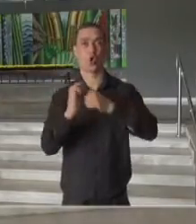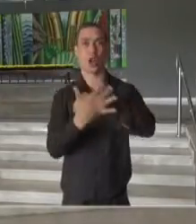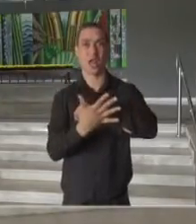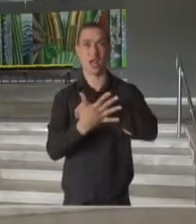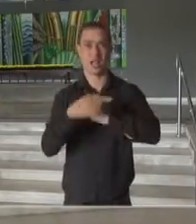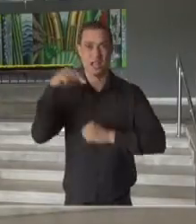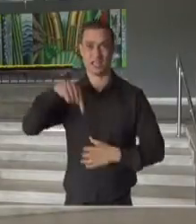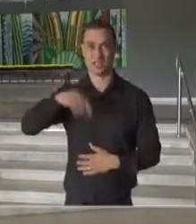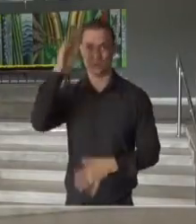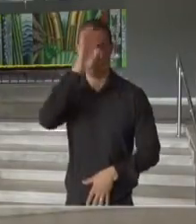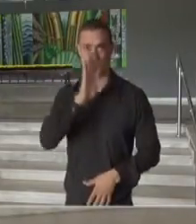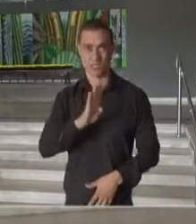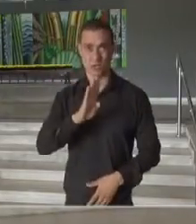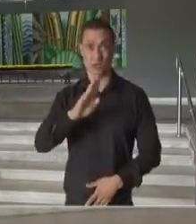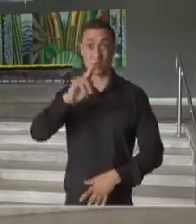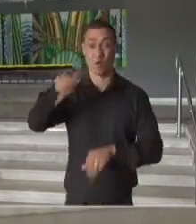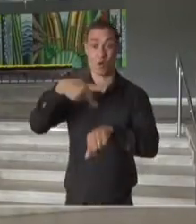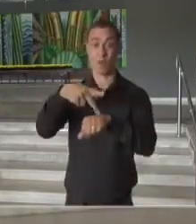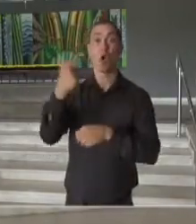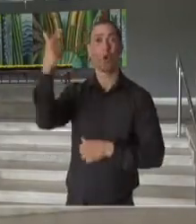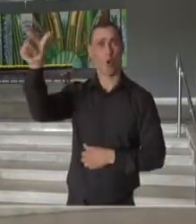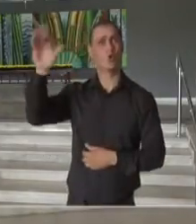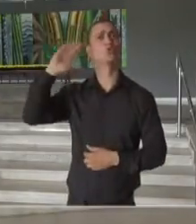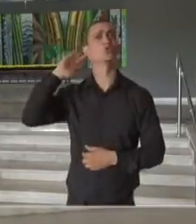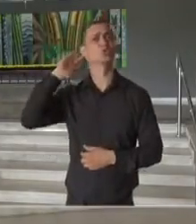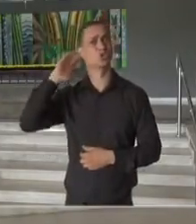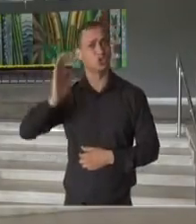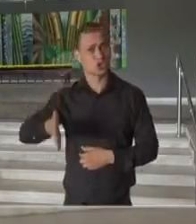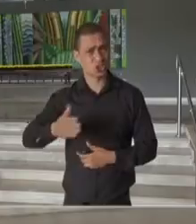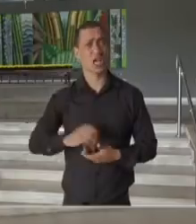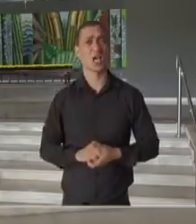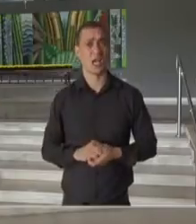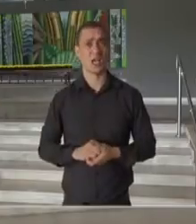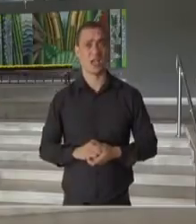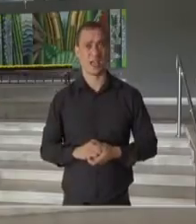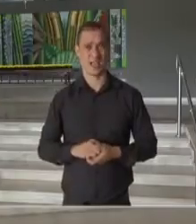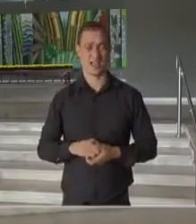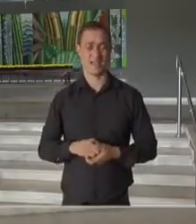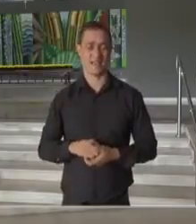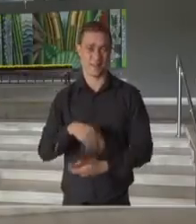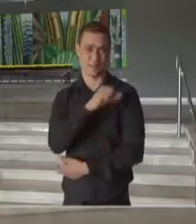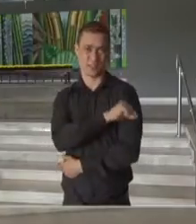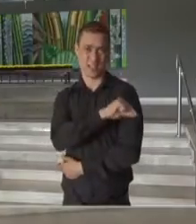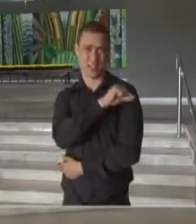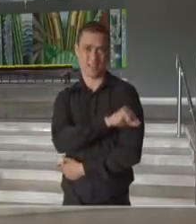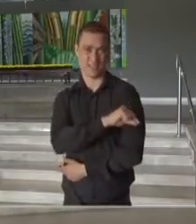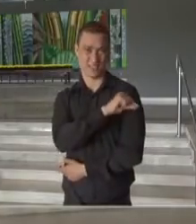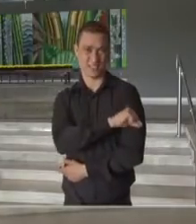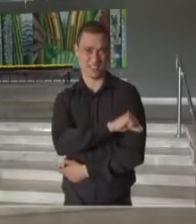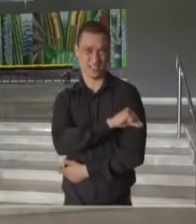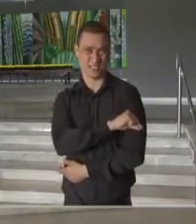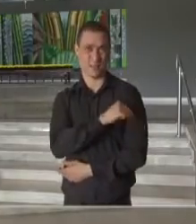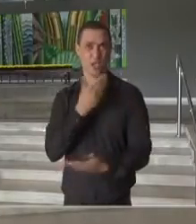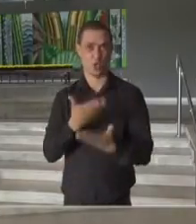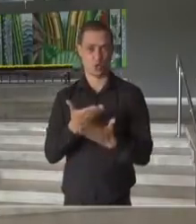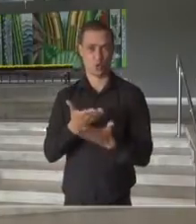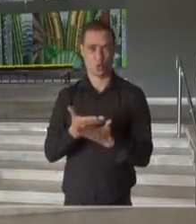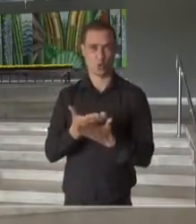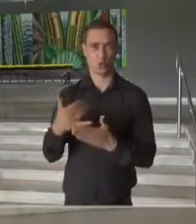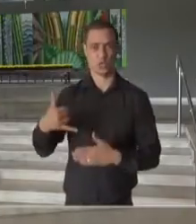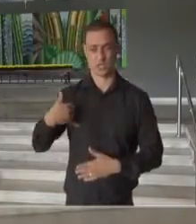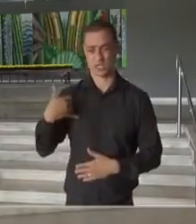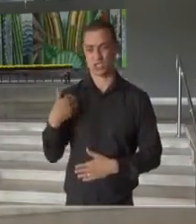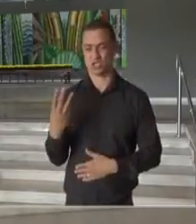nosso país. Outros países já vêm utilizando a vacinação para esse público na faixa de